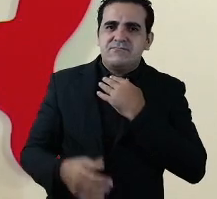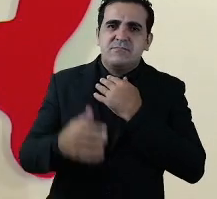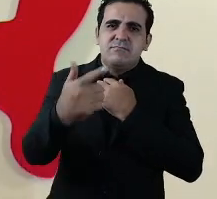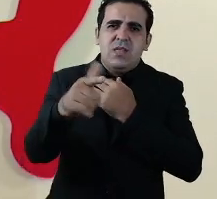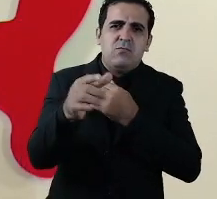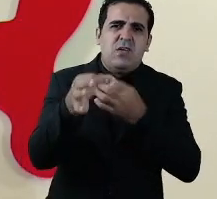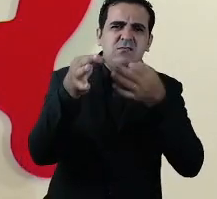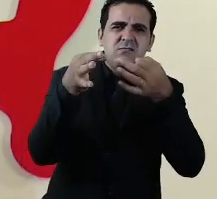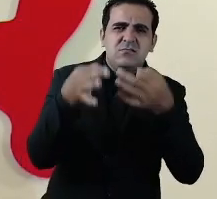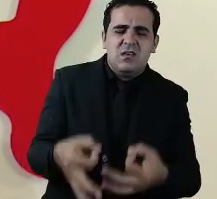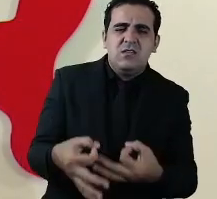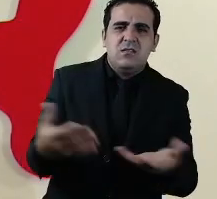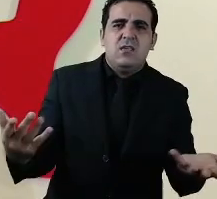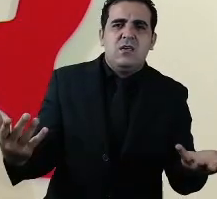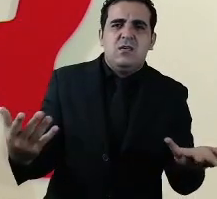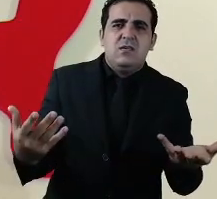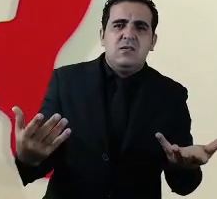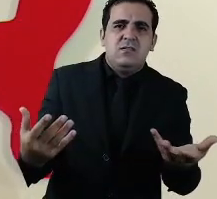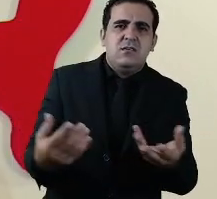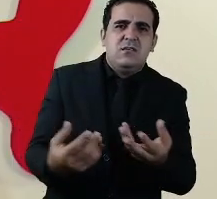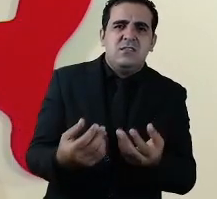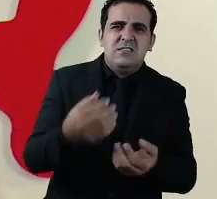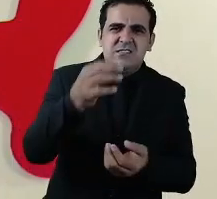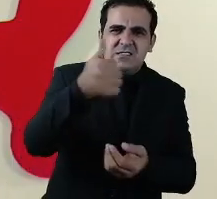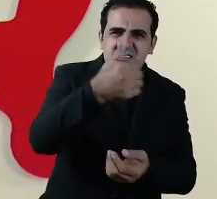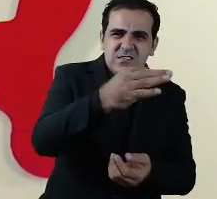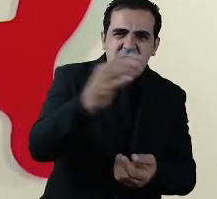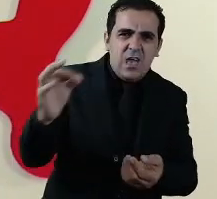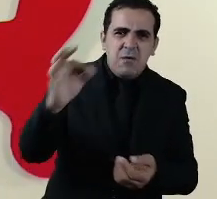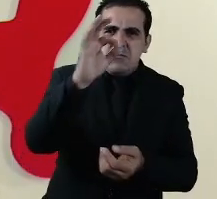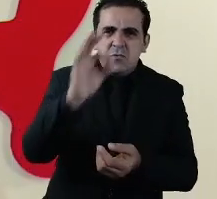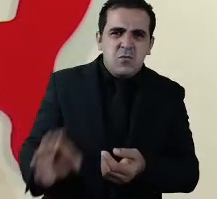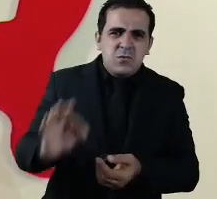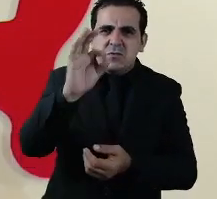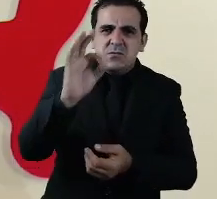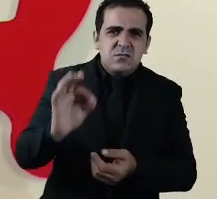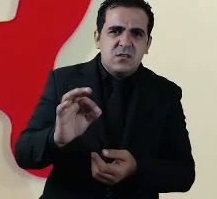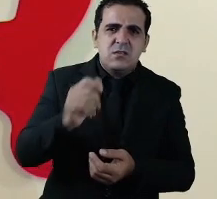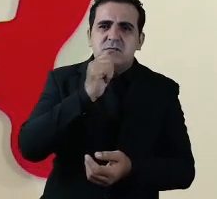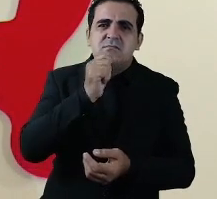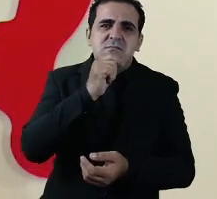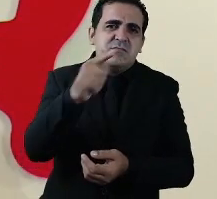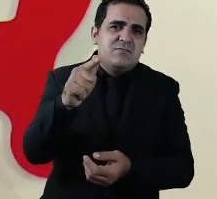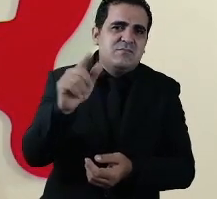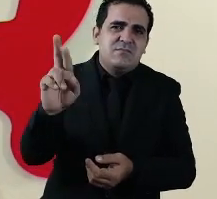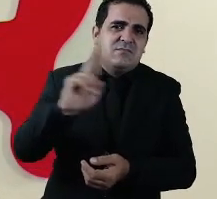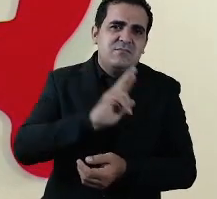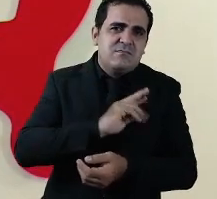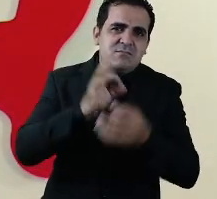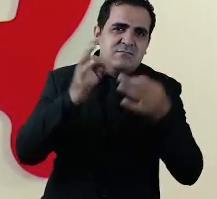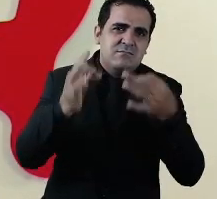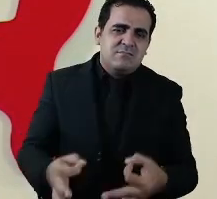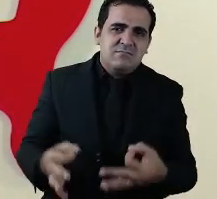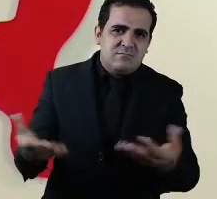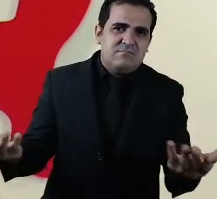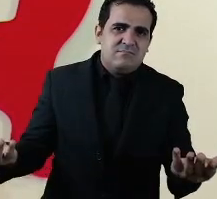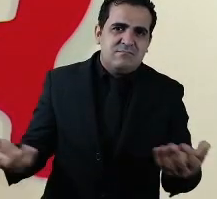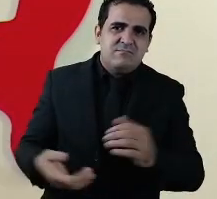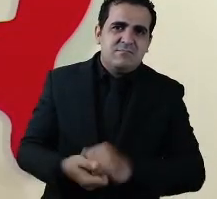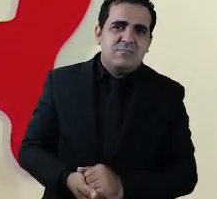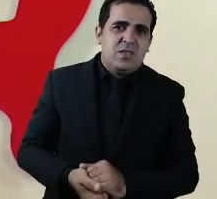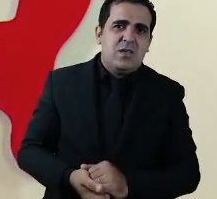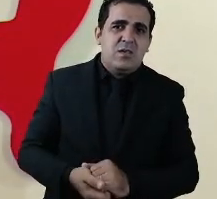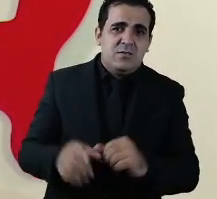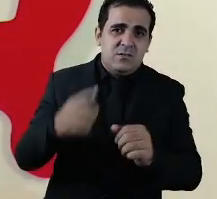certezas de 100% porque não há precedente ou seja em